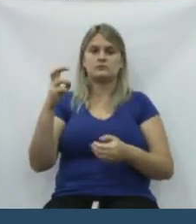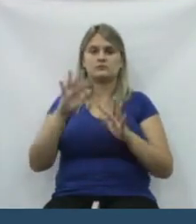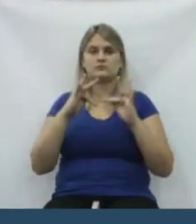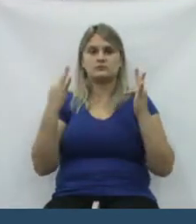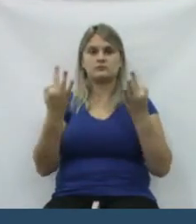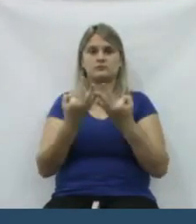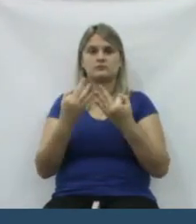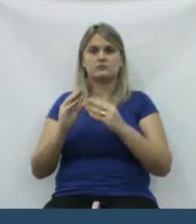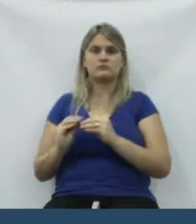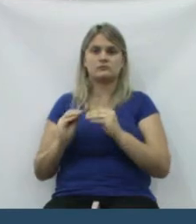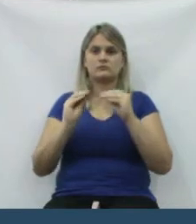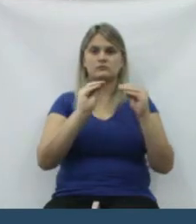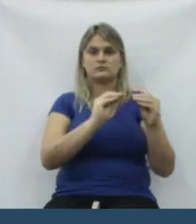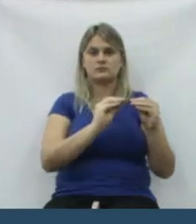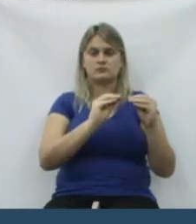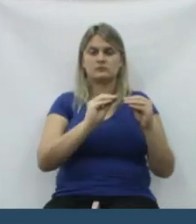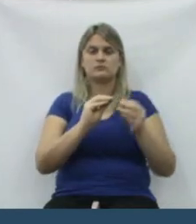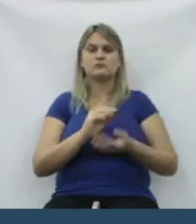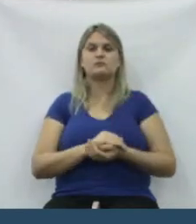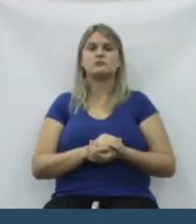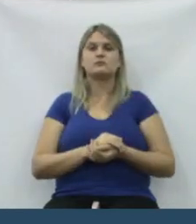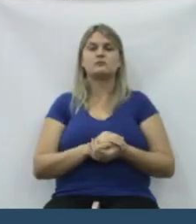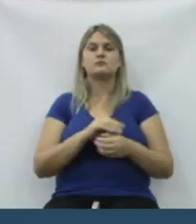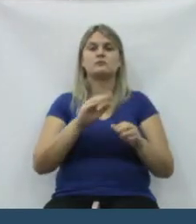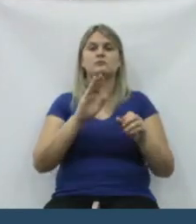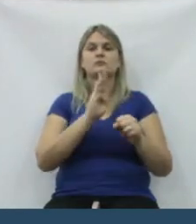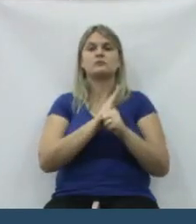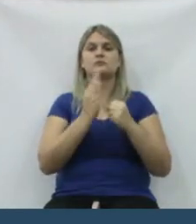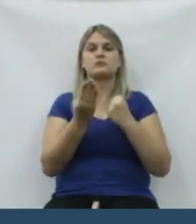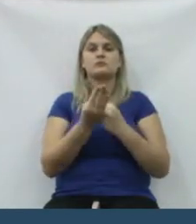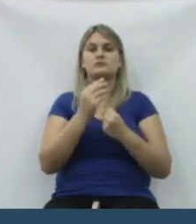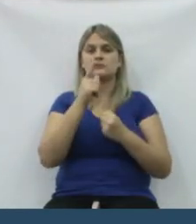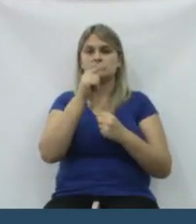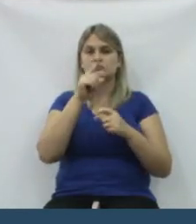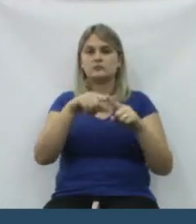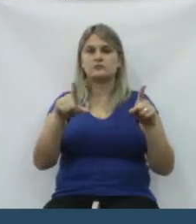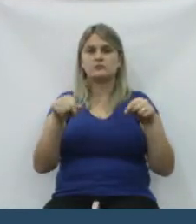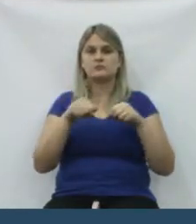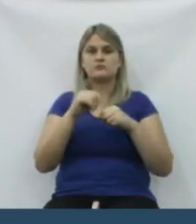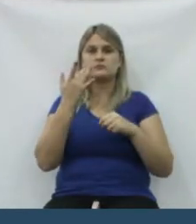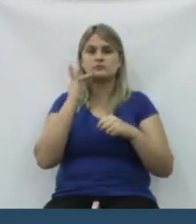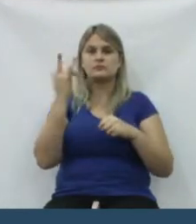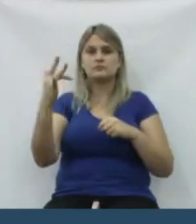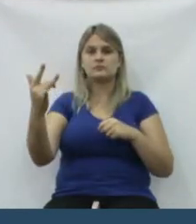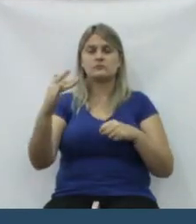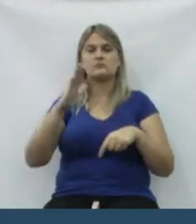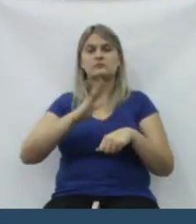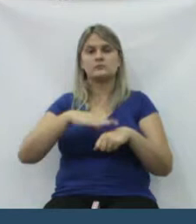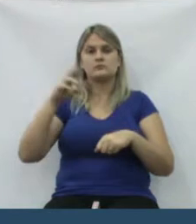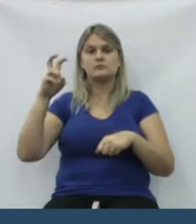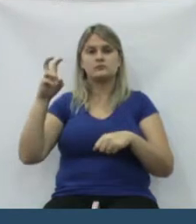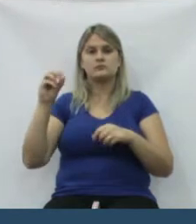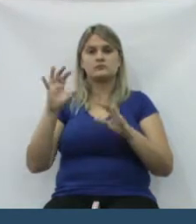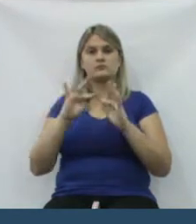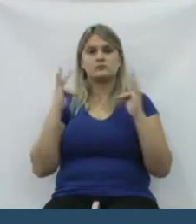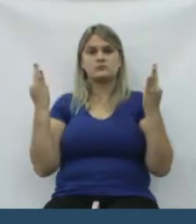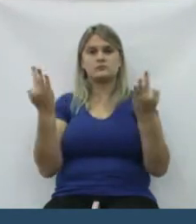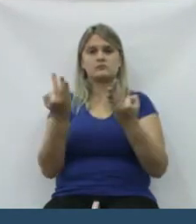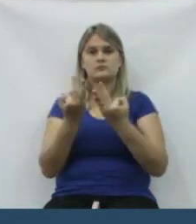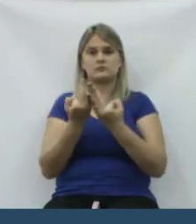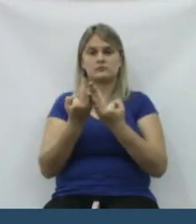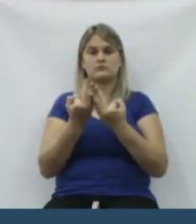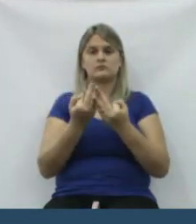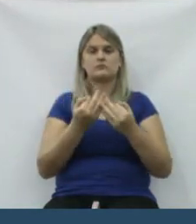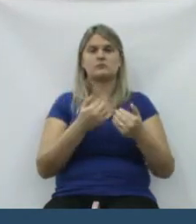45 famílias, foi levado para o Lagoa Dourada, foi tirado mais 50 famílias